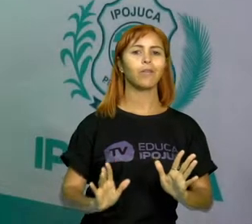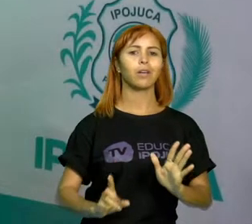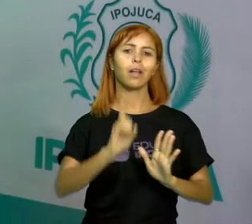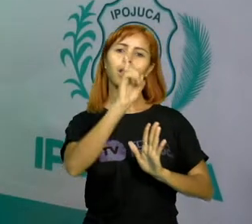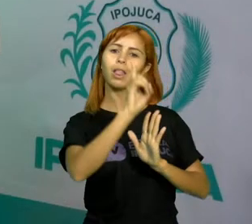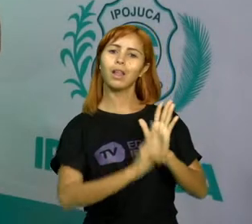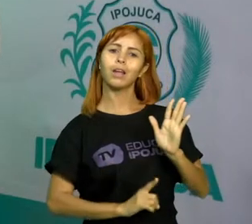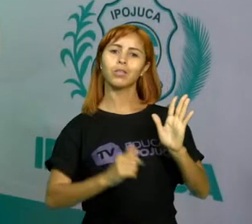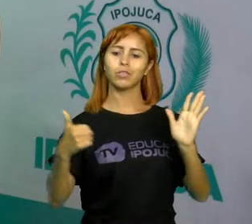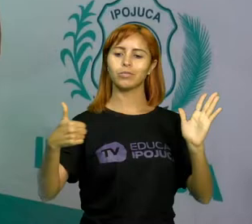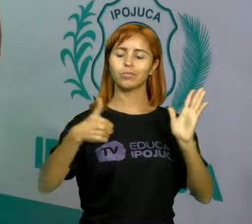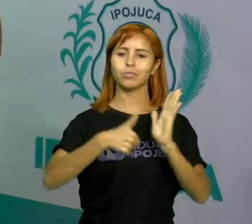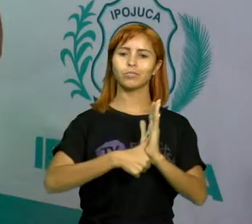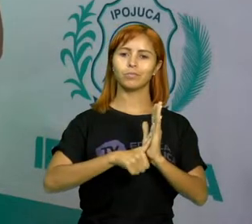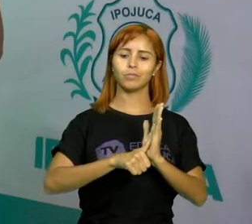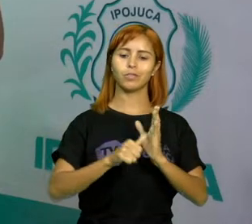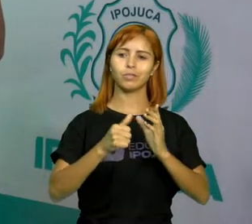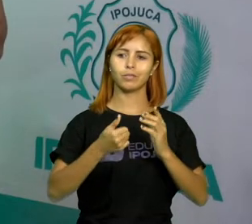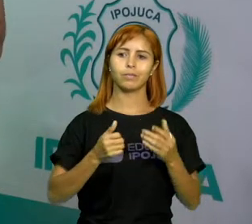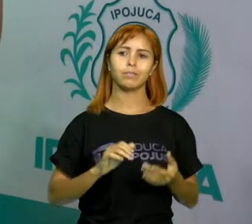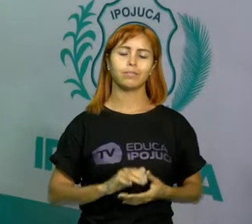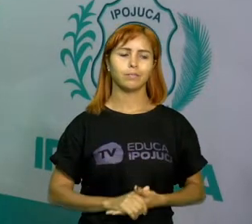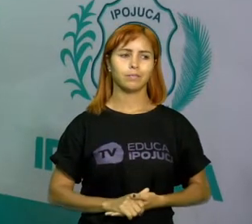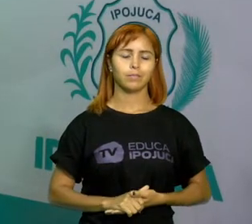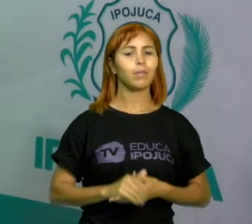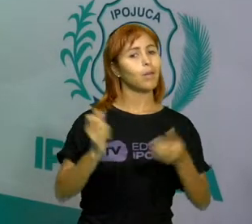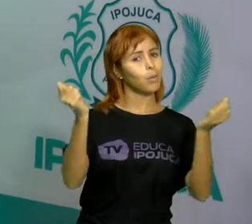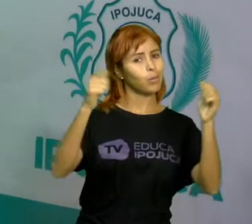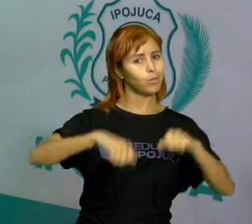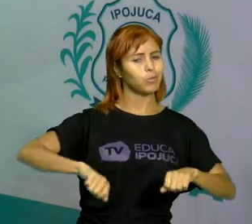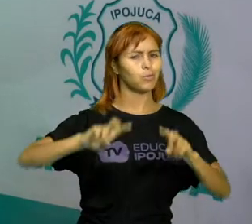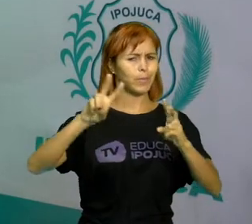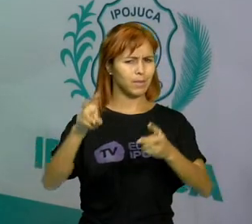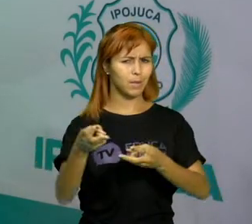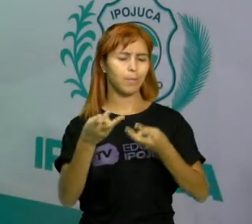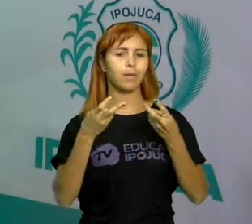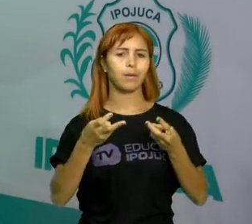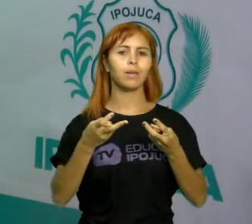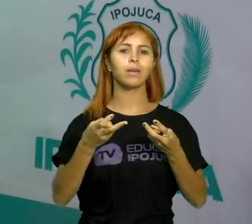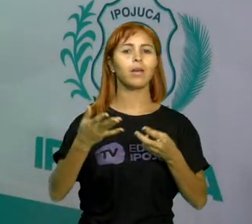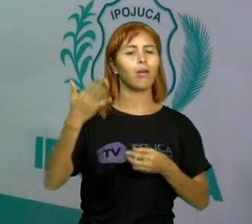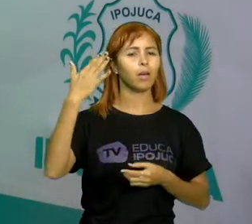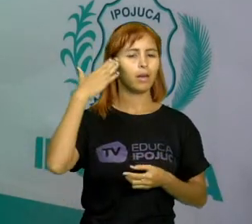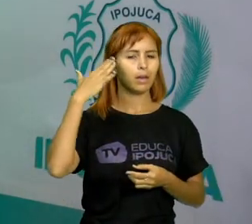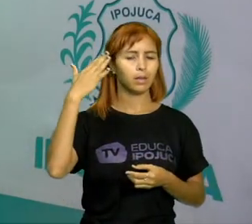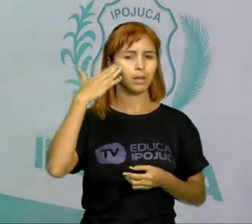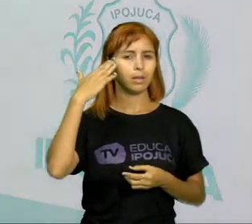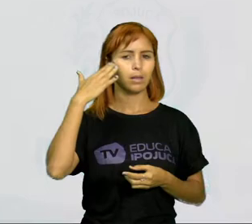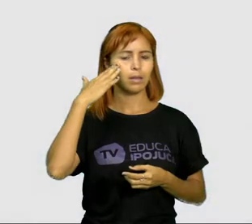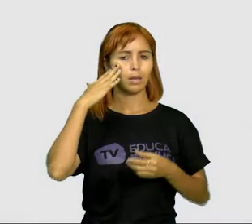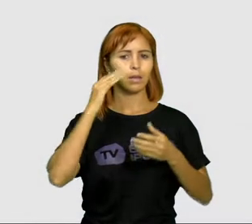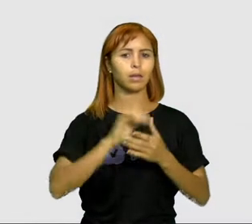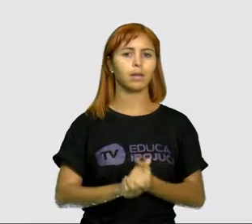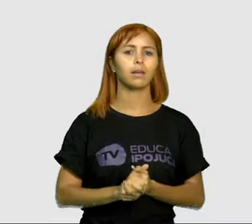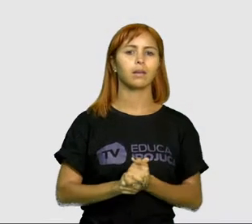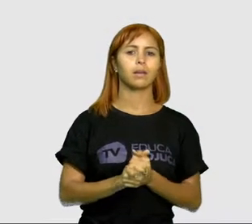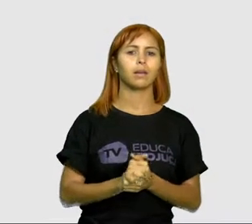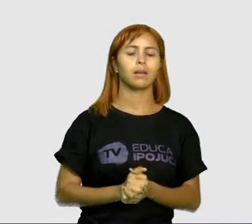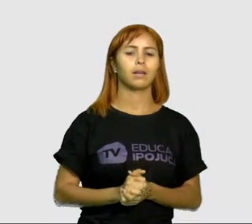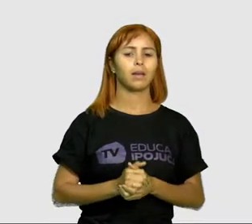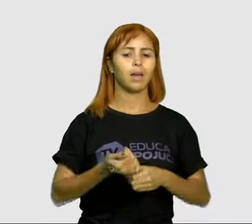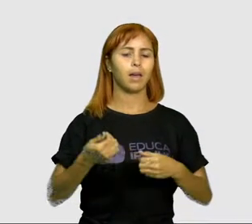sua Certidão de Nascimento. Podemos perceber e vamos entender que Certidão de